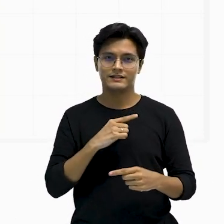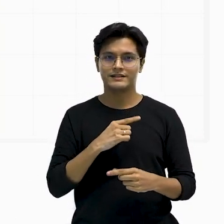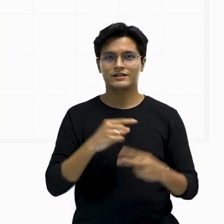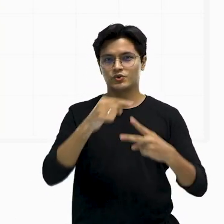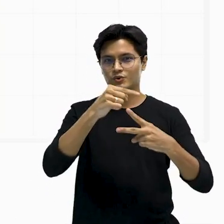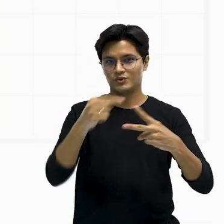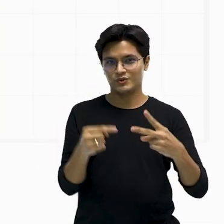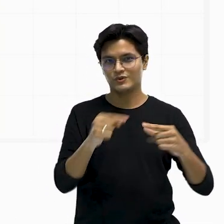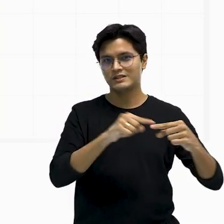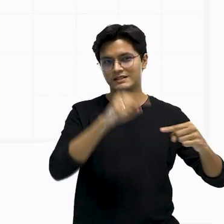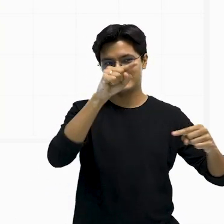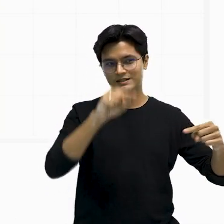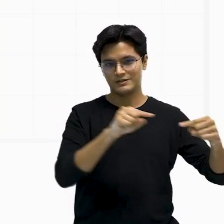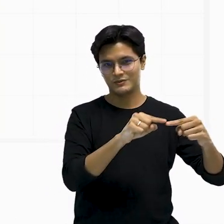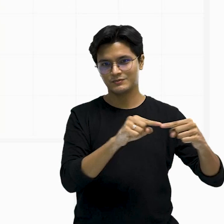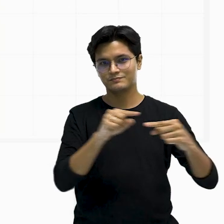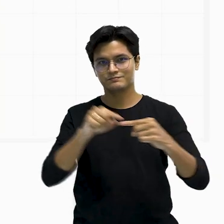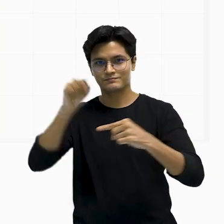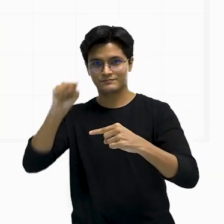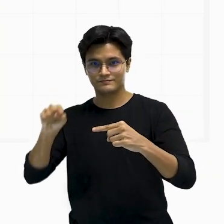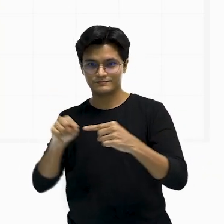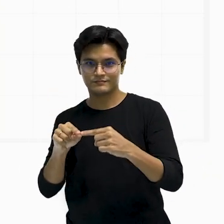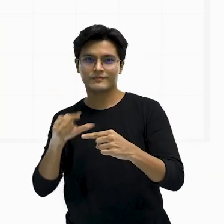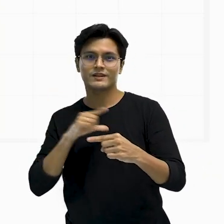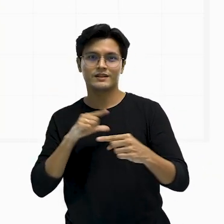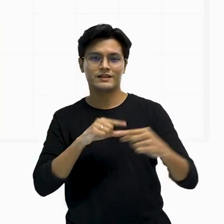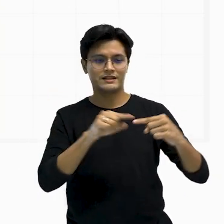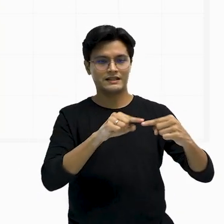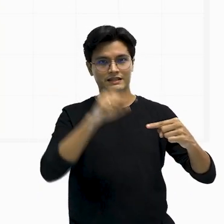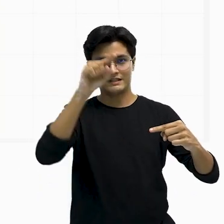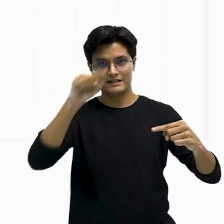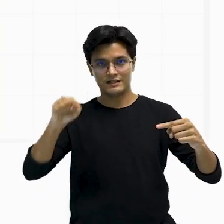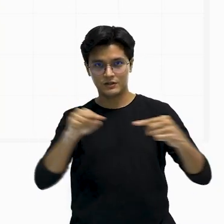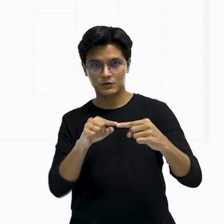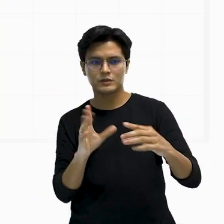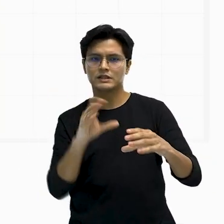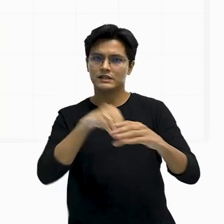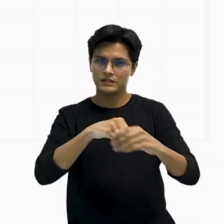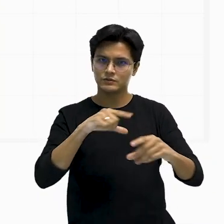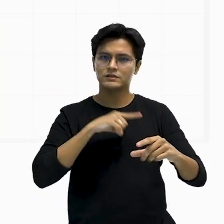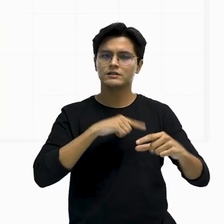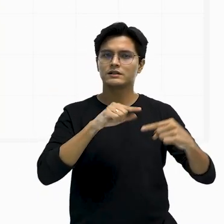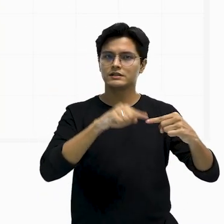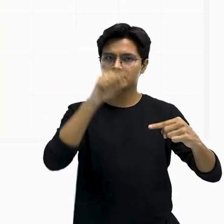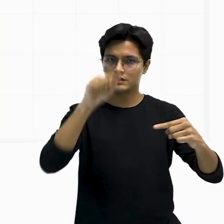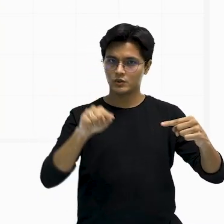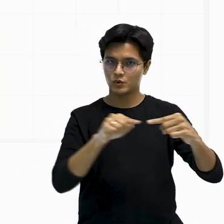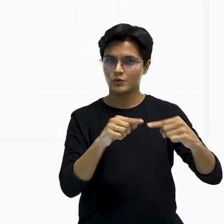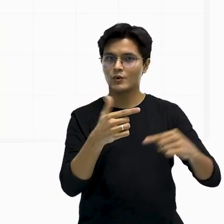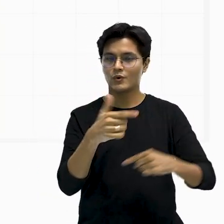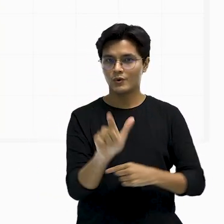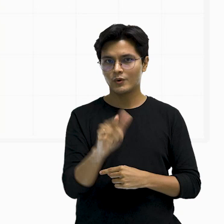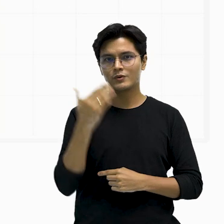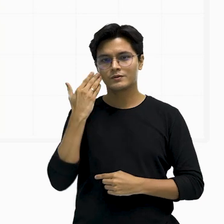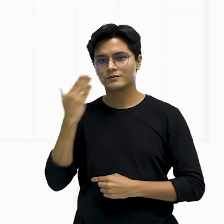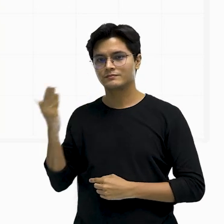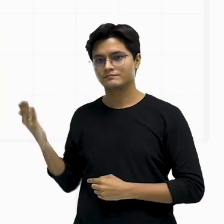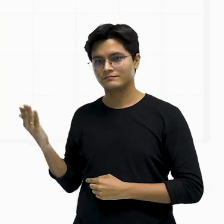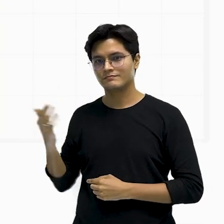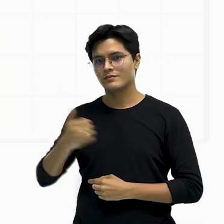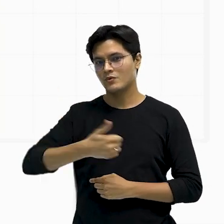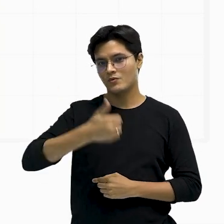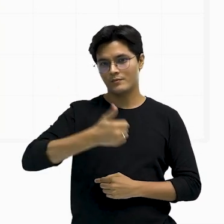dois triângulos, tá? Nós temos um triângulo dentro do outro. Onde está, professor? Aqui está o primeiro